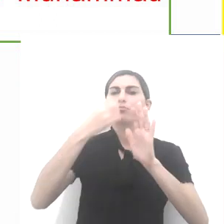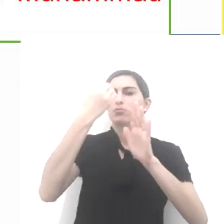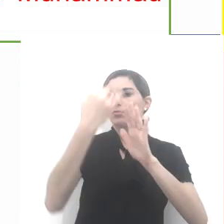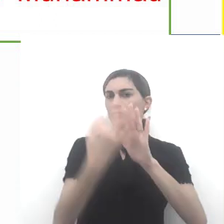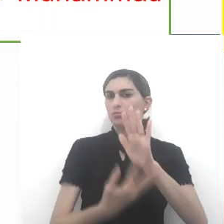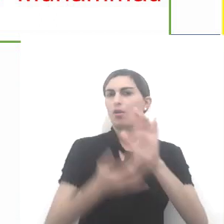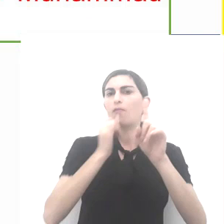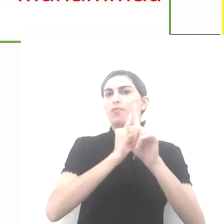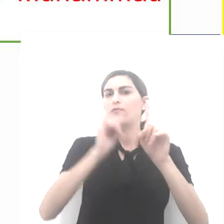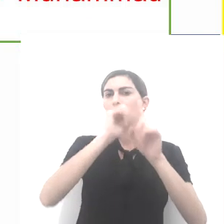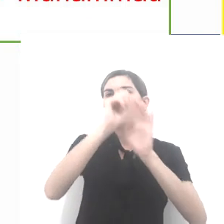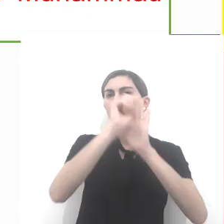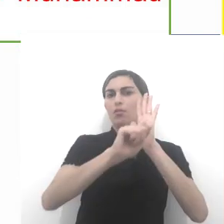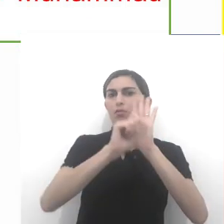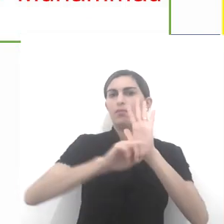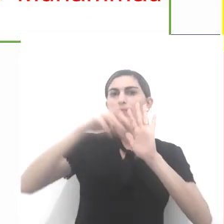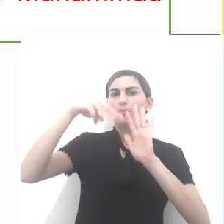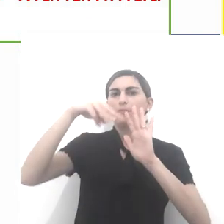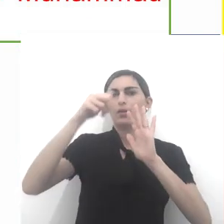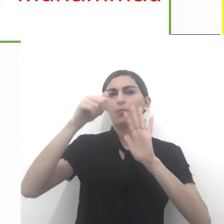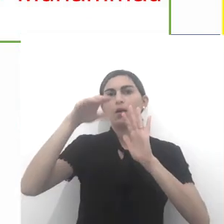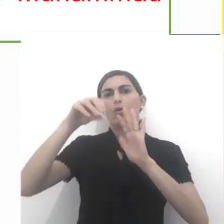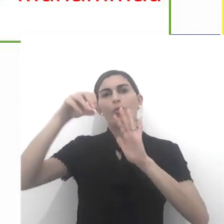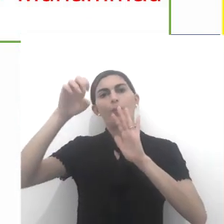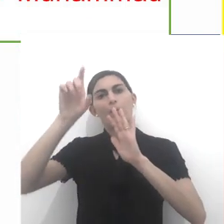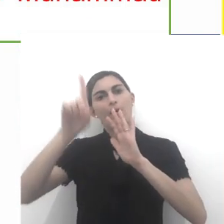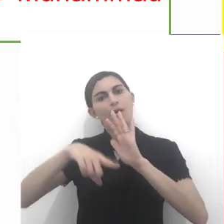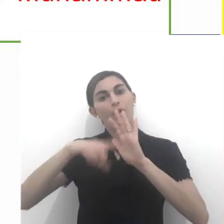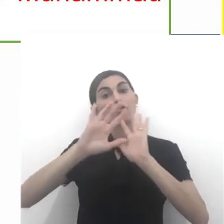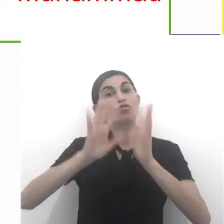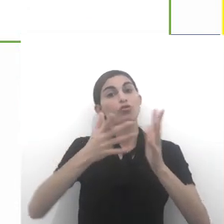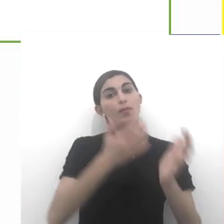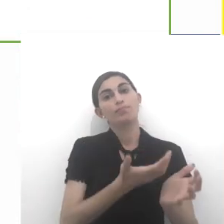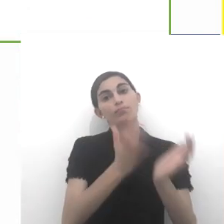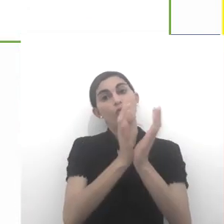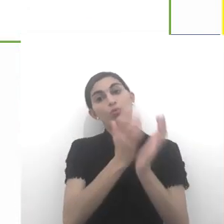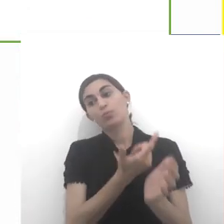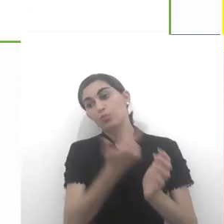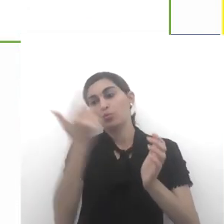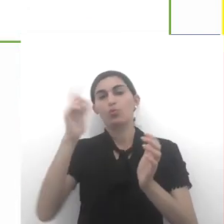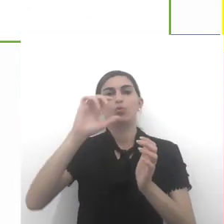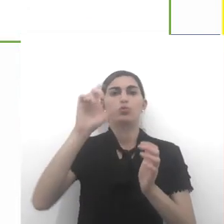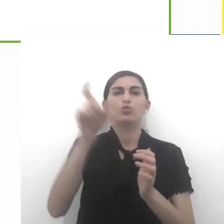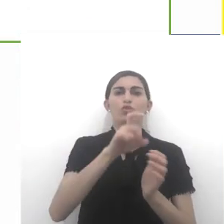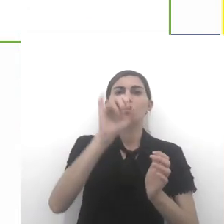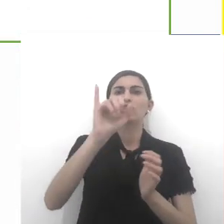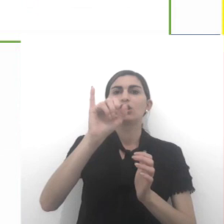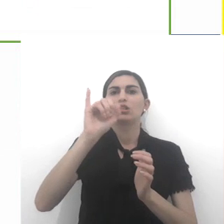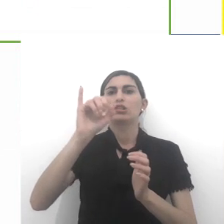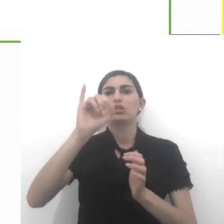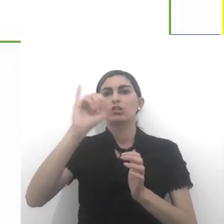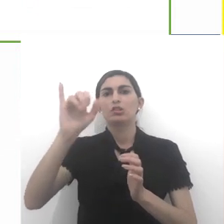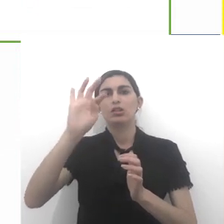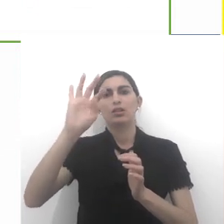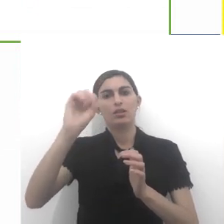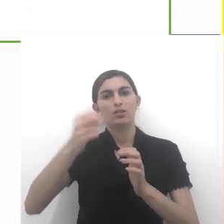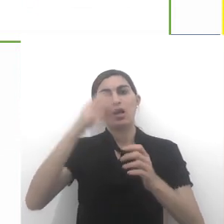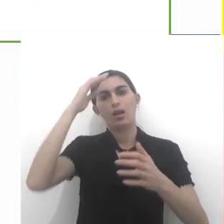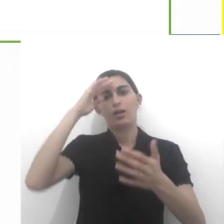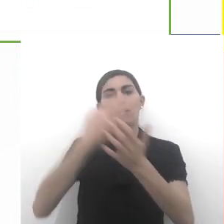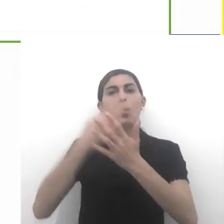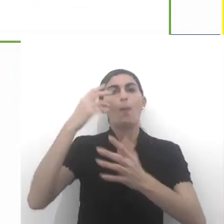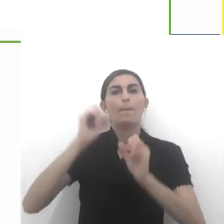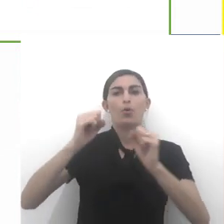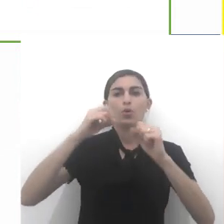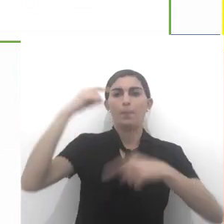os ditos feitos por Mohamed Maomé. Já os xiítas acreditam que o poder